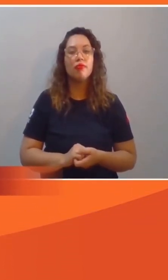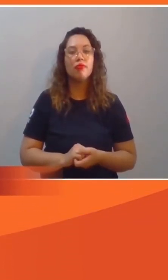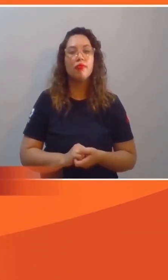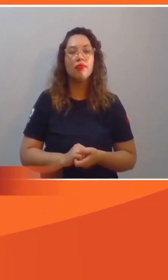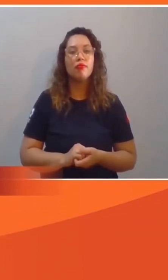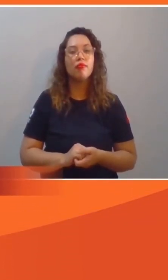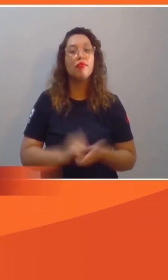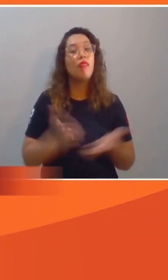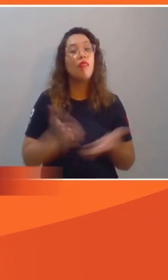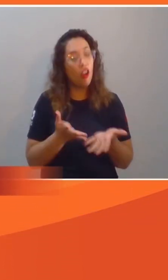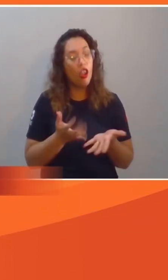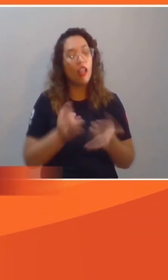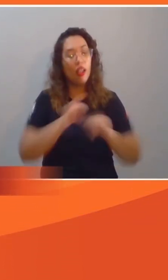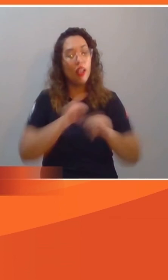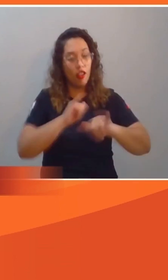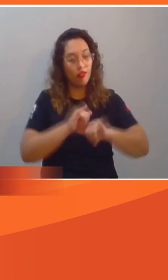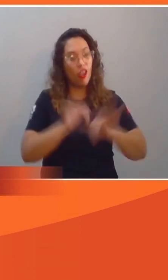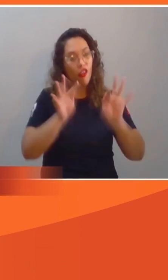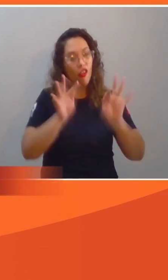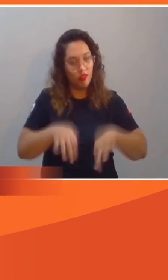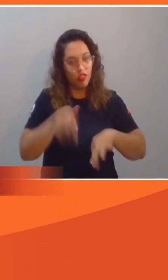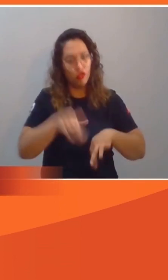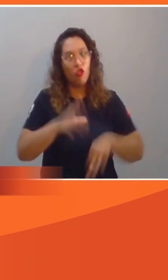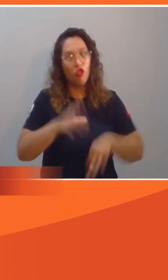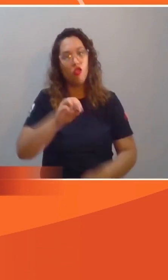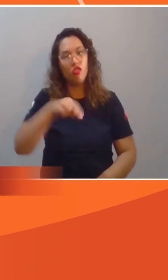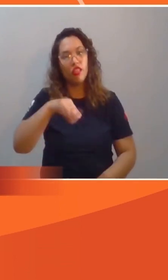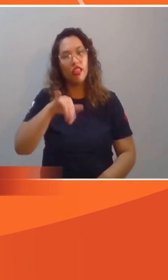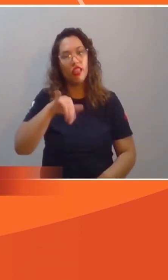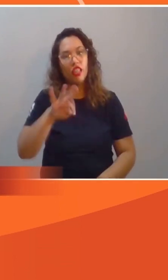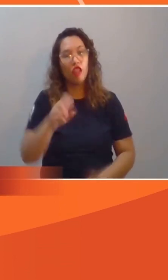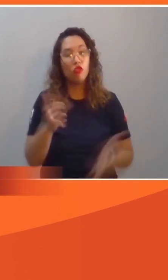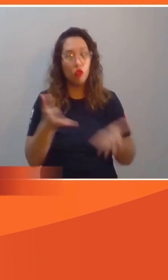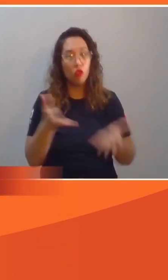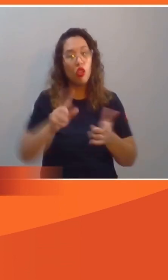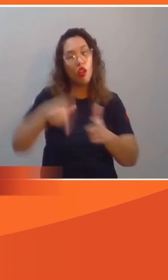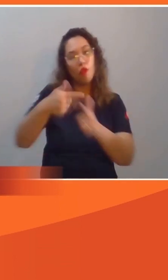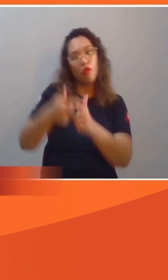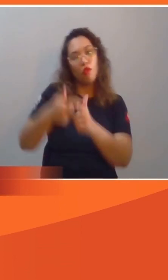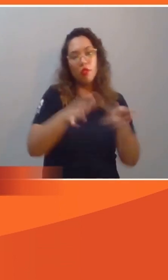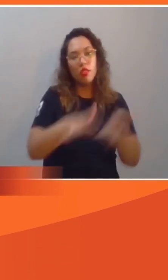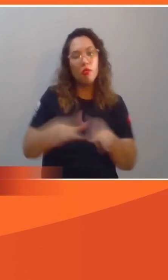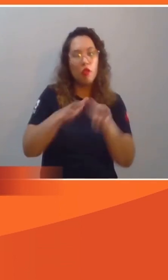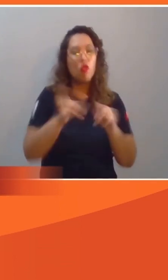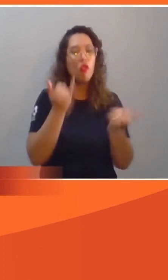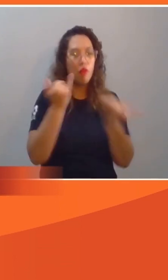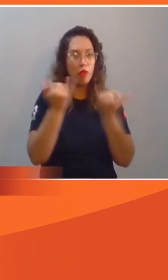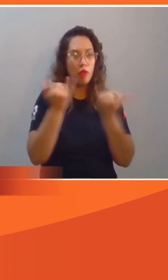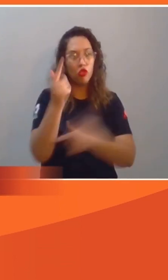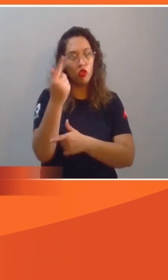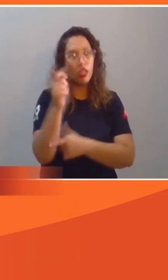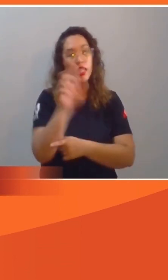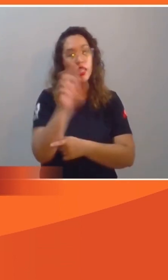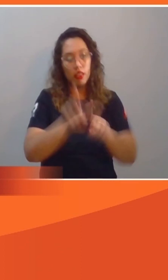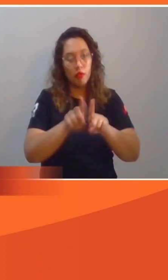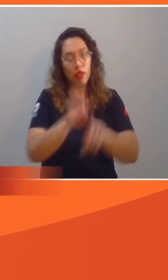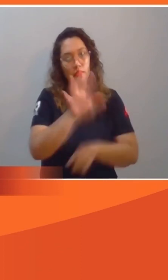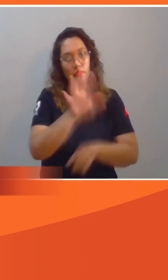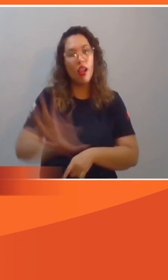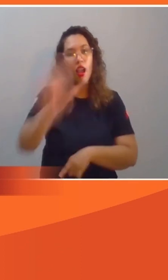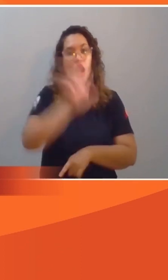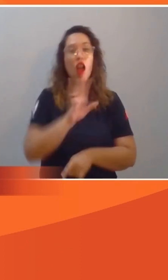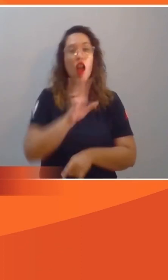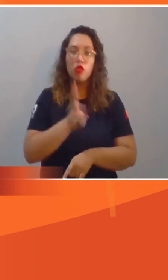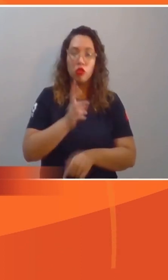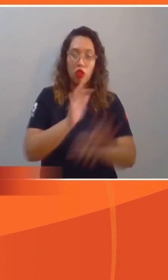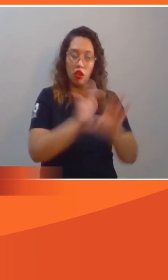E esse foi o nosso Conectados de hoje. A gente volta na próxima semana com mais notícias de Goiânia e região metropolitana. Continue agora